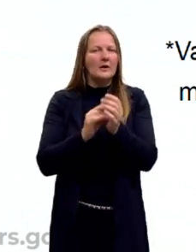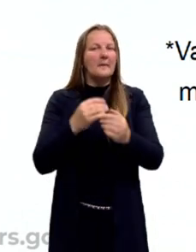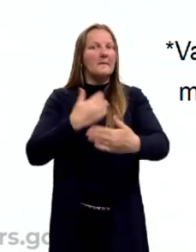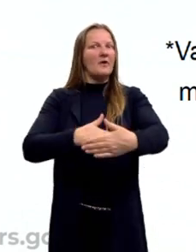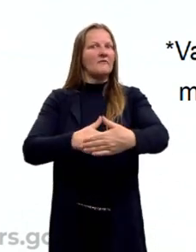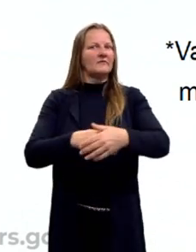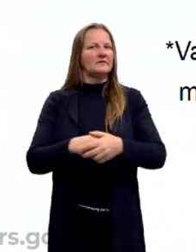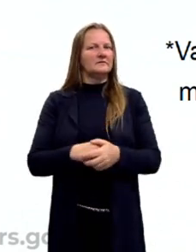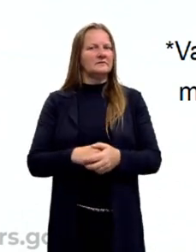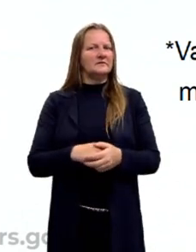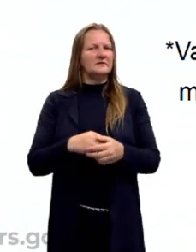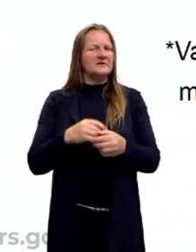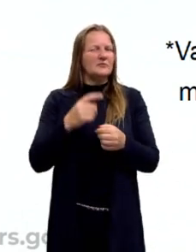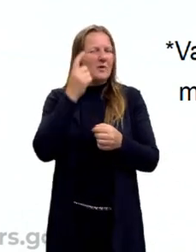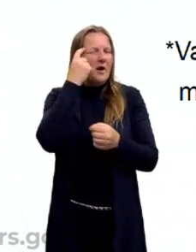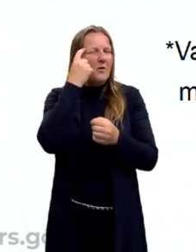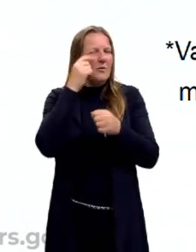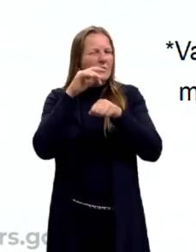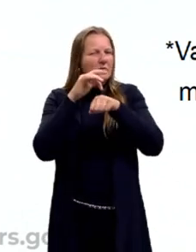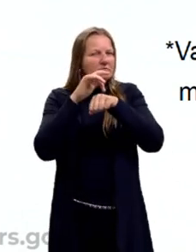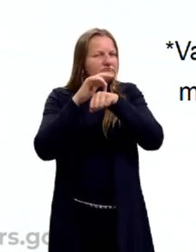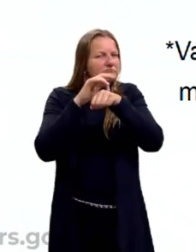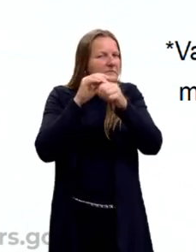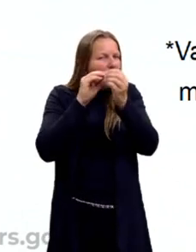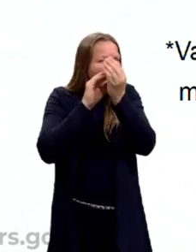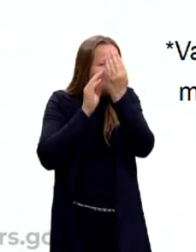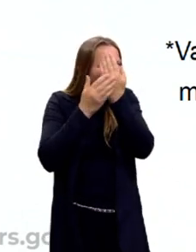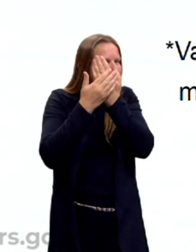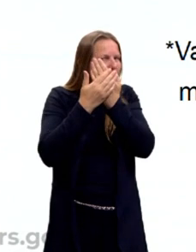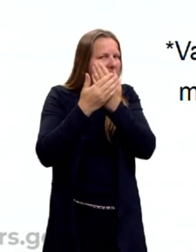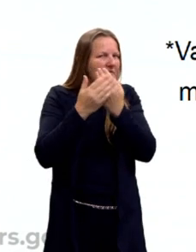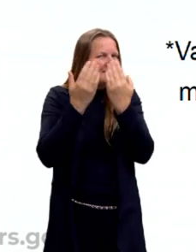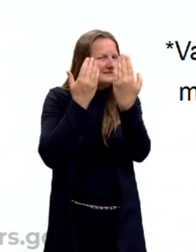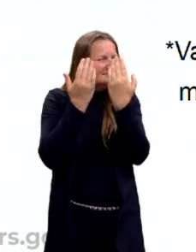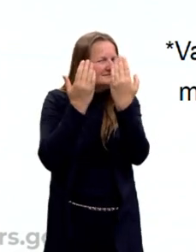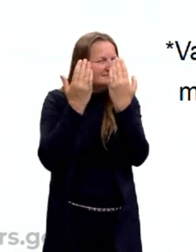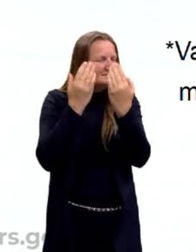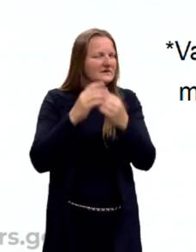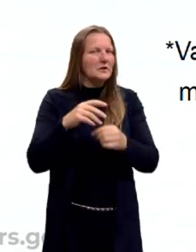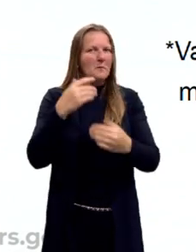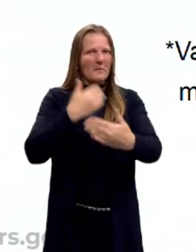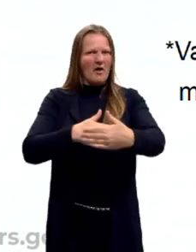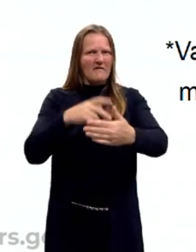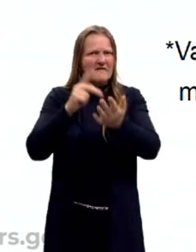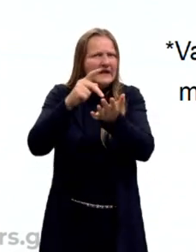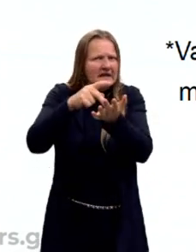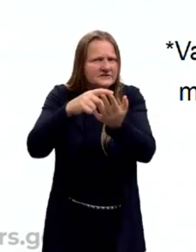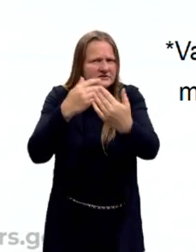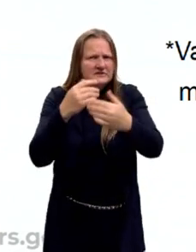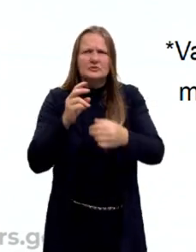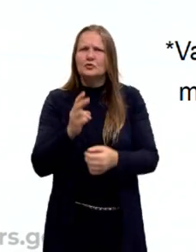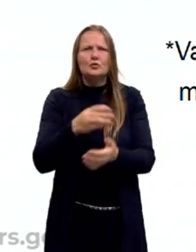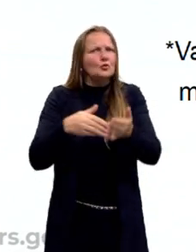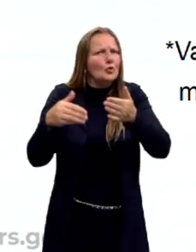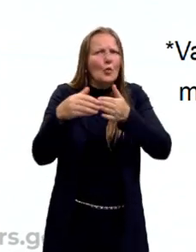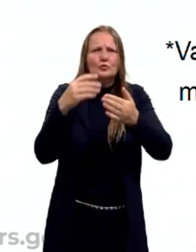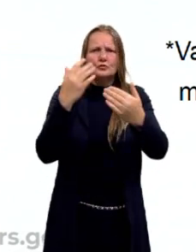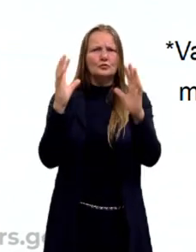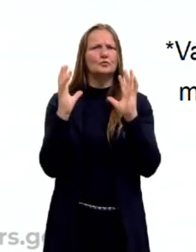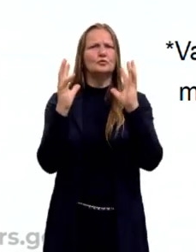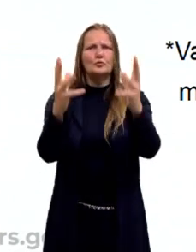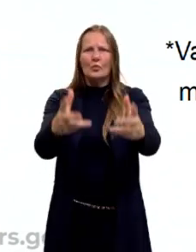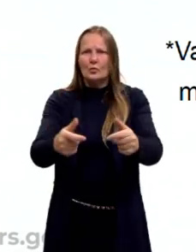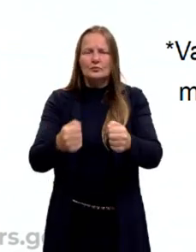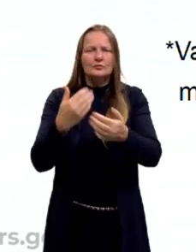colam. Mas como se chegou a essa conclusão que os alunos colam? Como já chegou a essa verdade? Vamos liberar